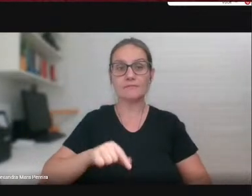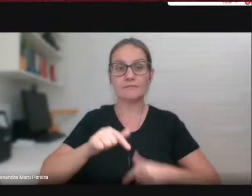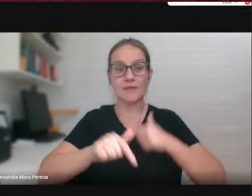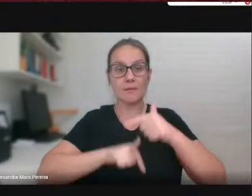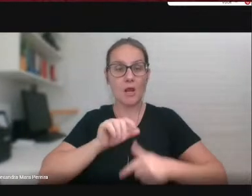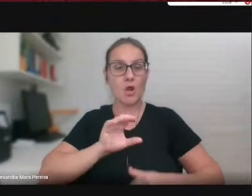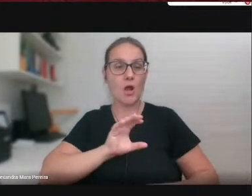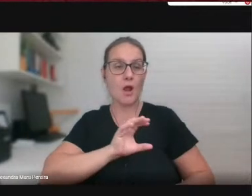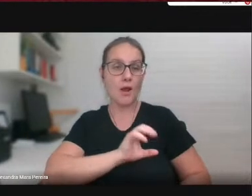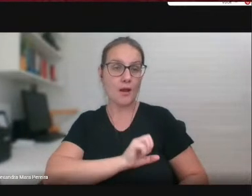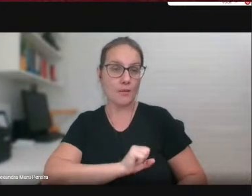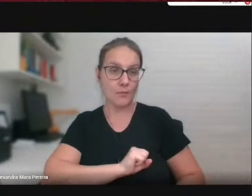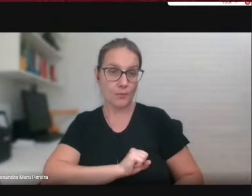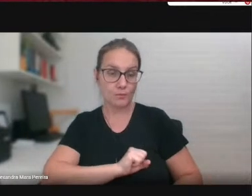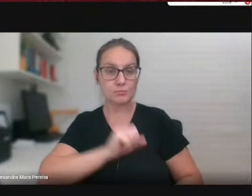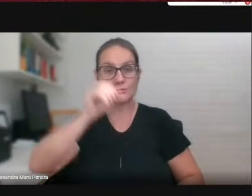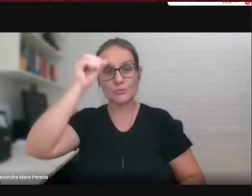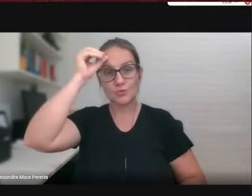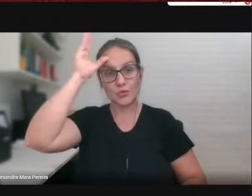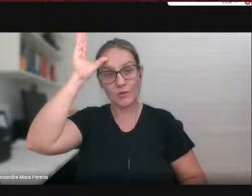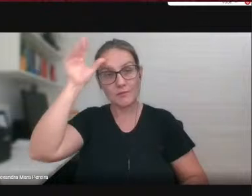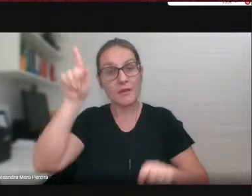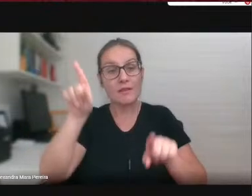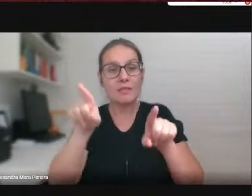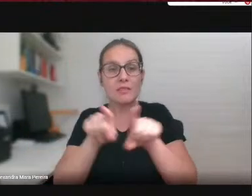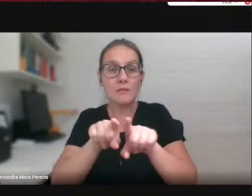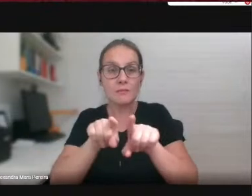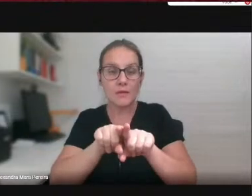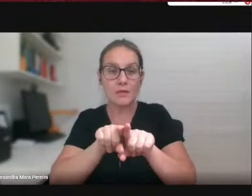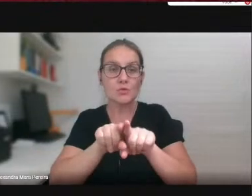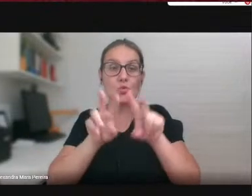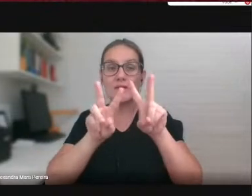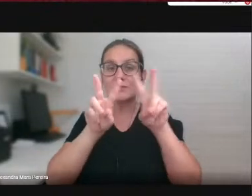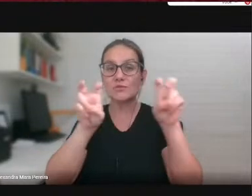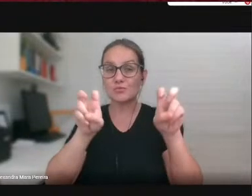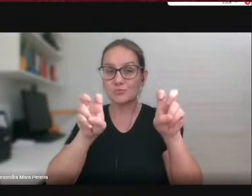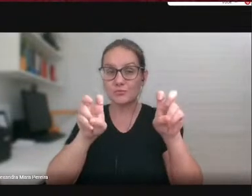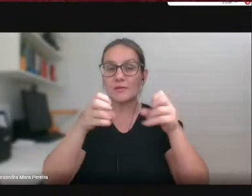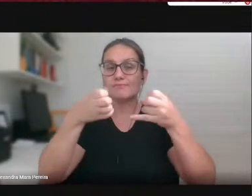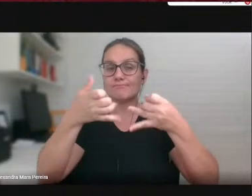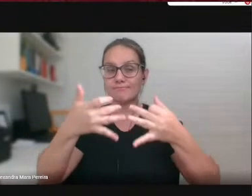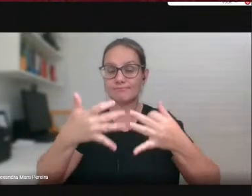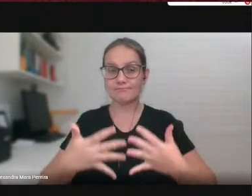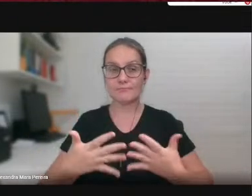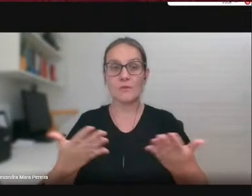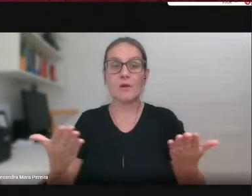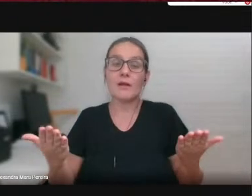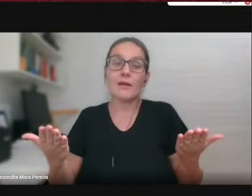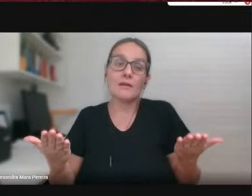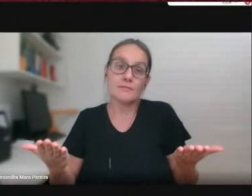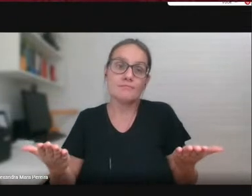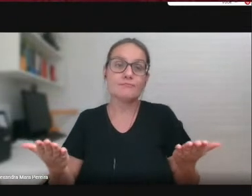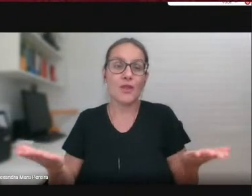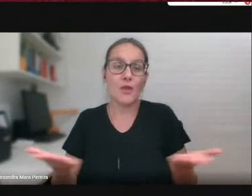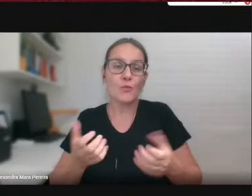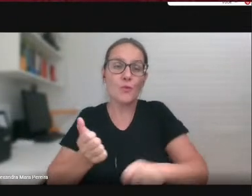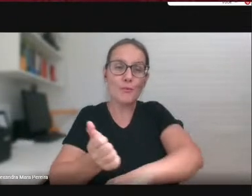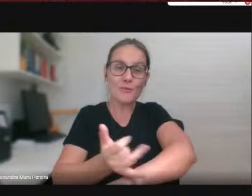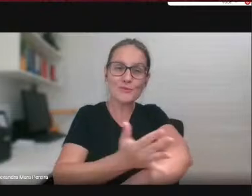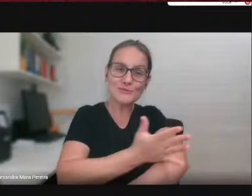amor pelo assunto que ele trata, né? Eu estou realmente há bastante comovido,